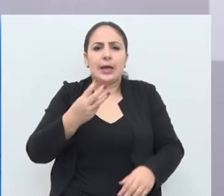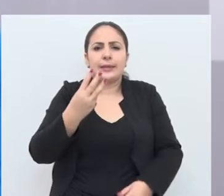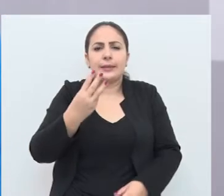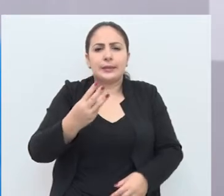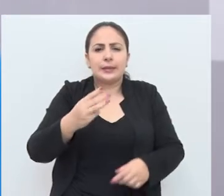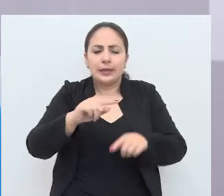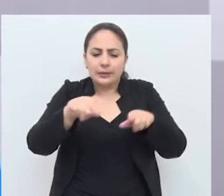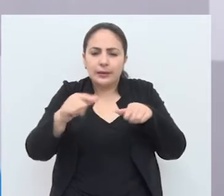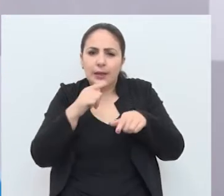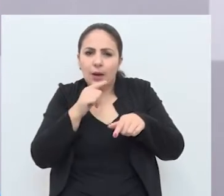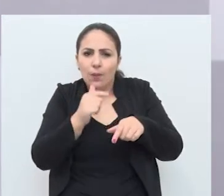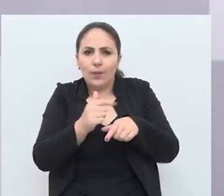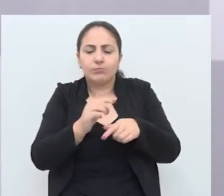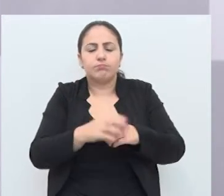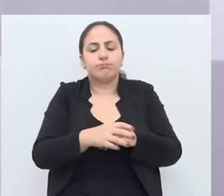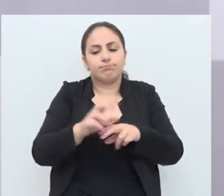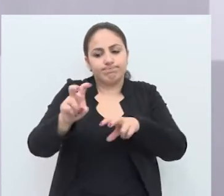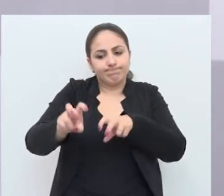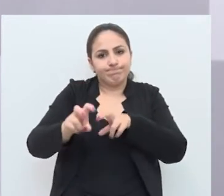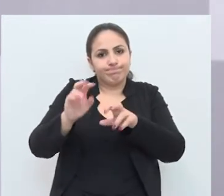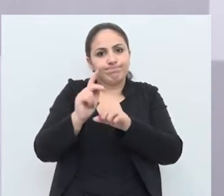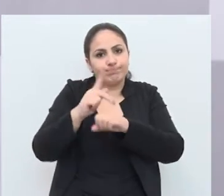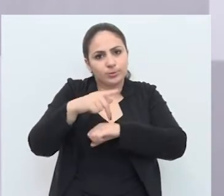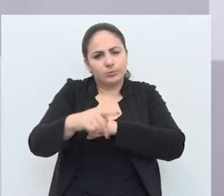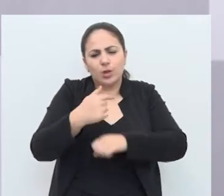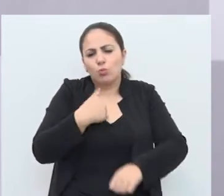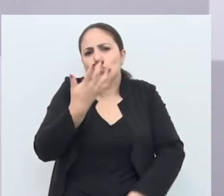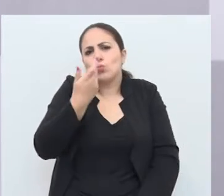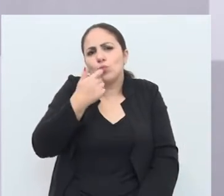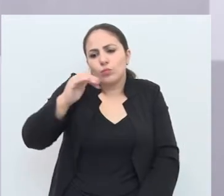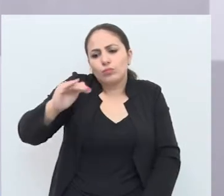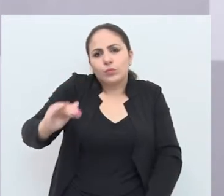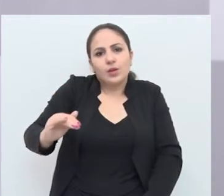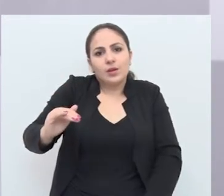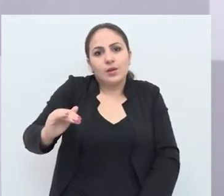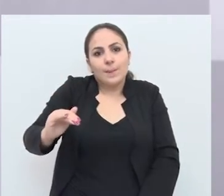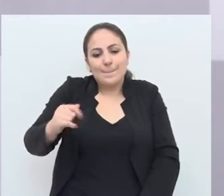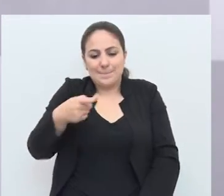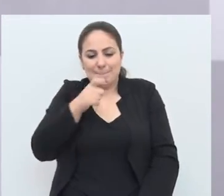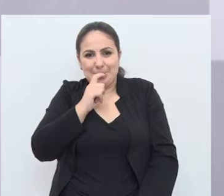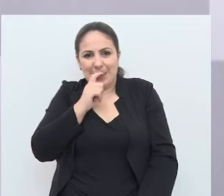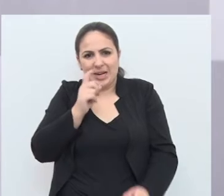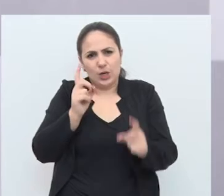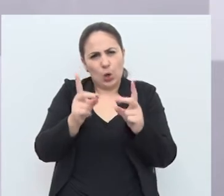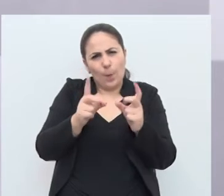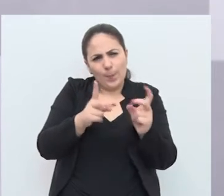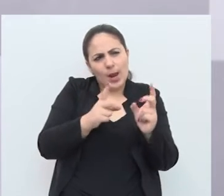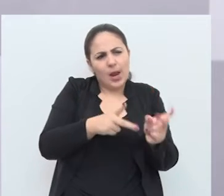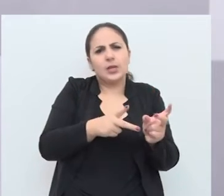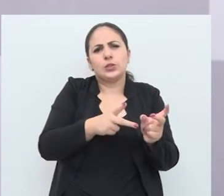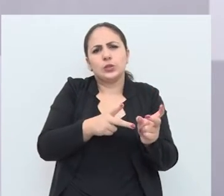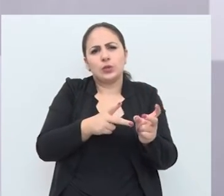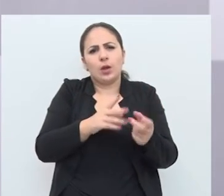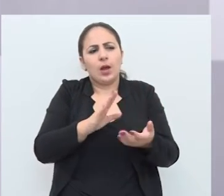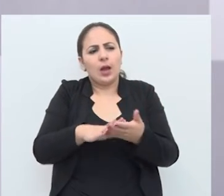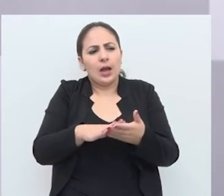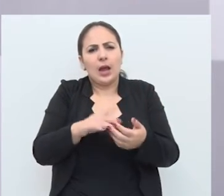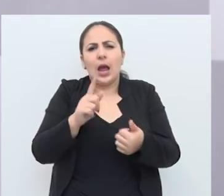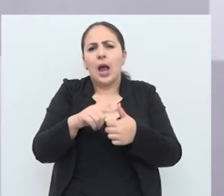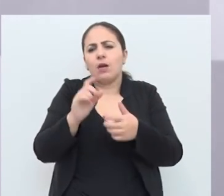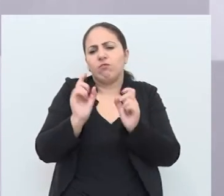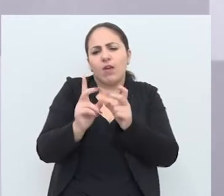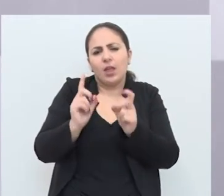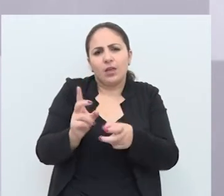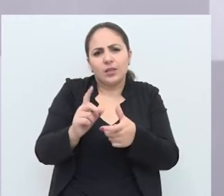Três Lagoas, interior do Passo Fundo. E, na época, eu era ainda bem criancinha, ele tinha lá um comércio, assim, de abate de gado,